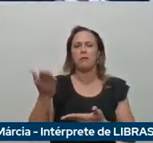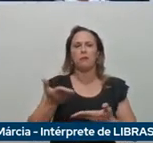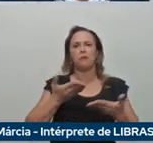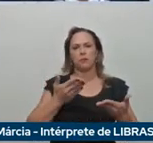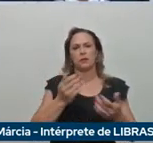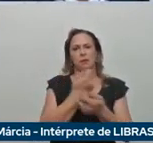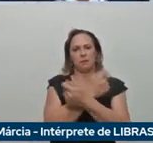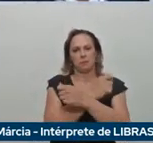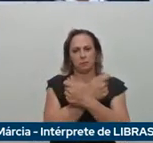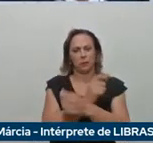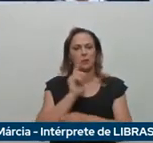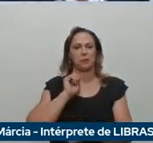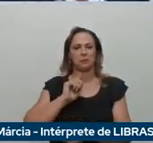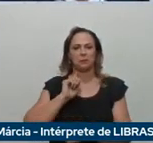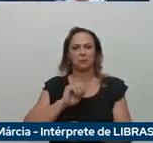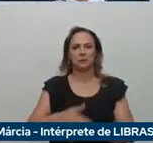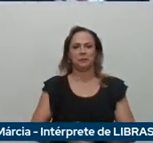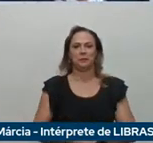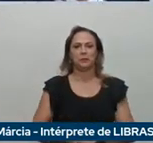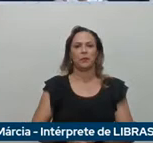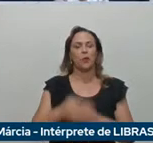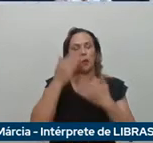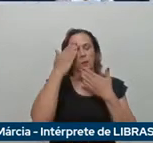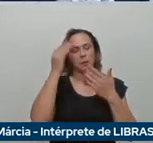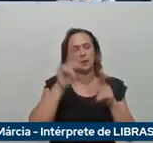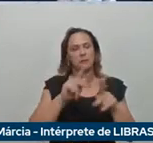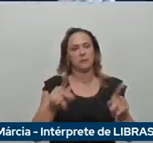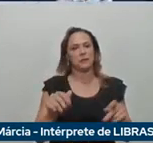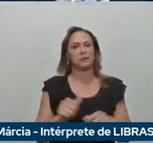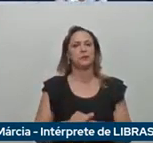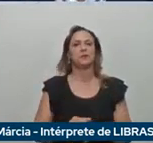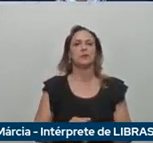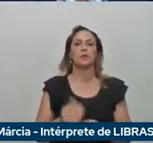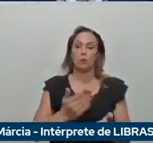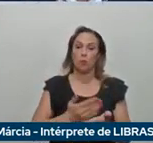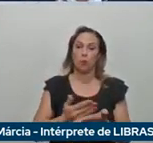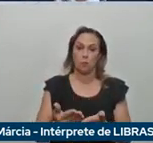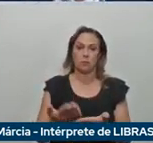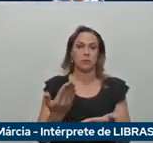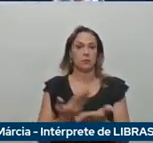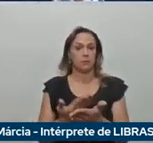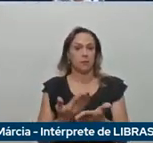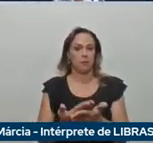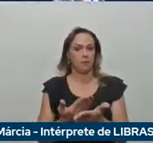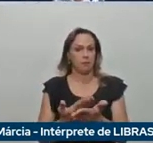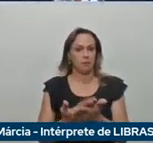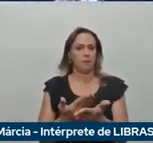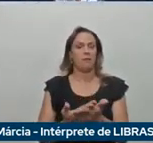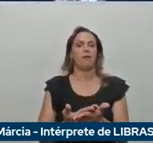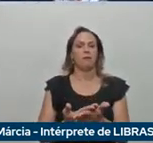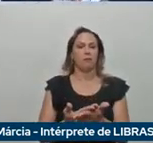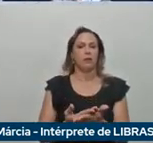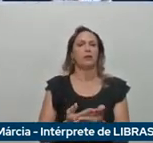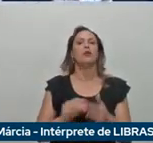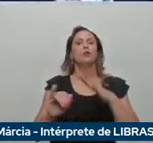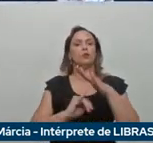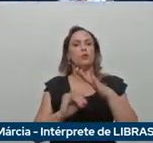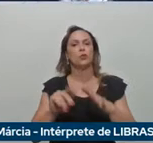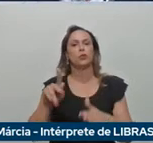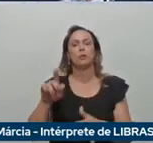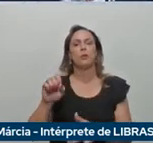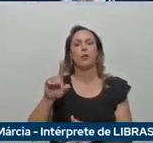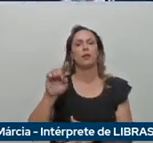Obrigada, professora. Iniciaremos a aula magna do Instituto Politécnico de Tema, O Futuro da Mobilidade